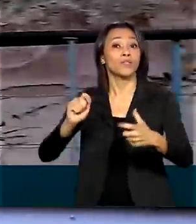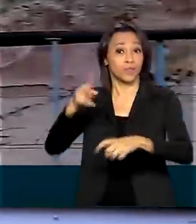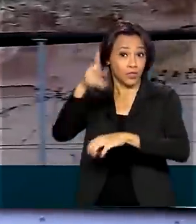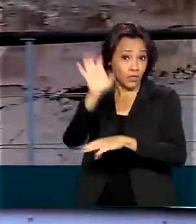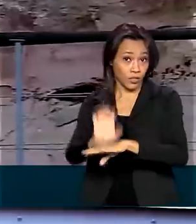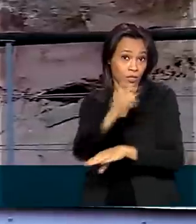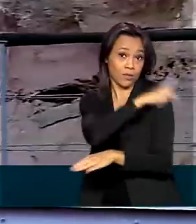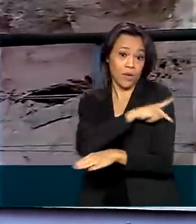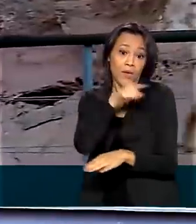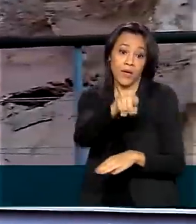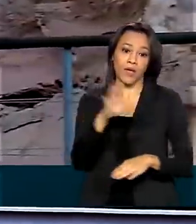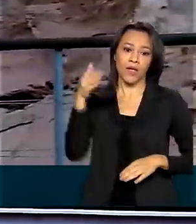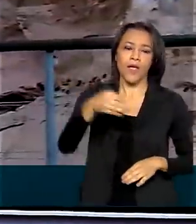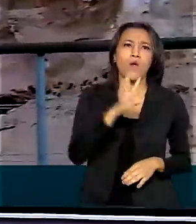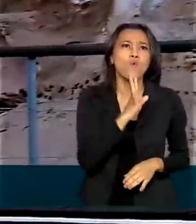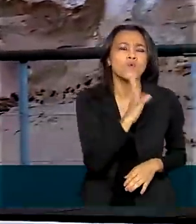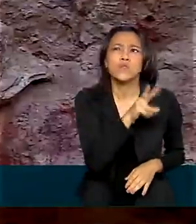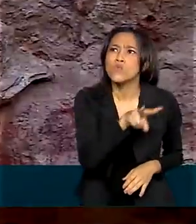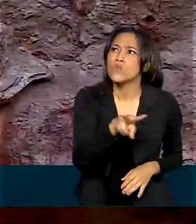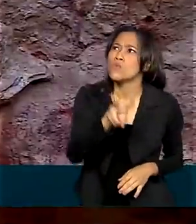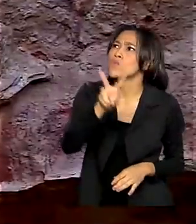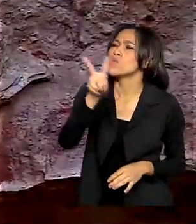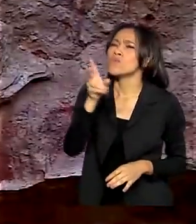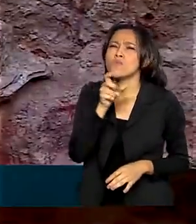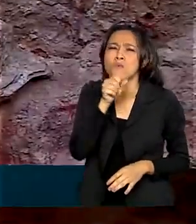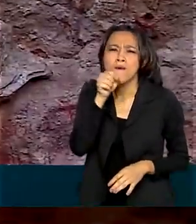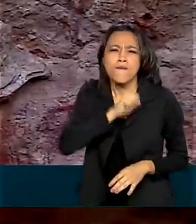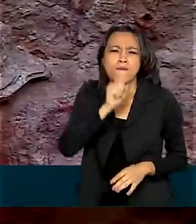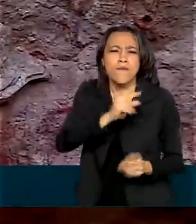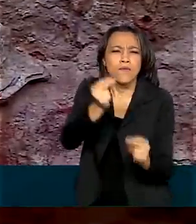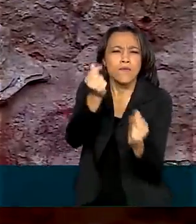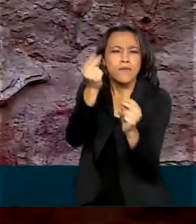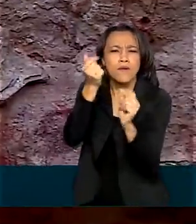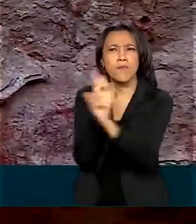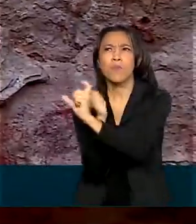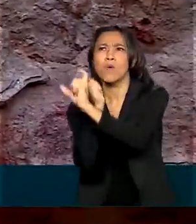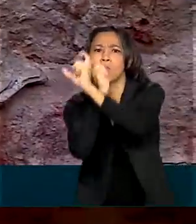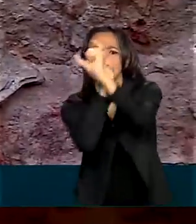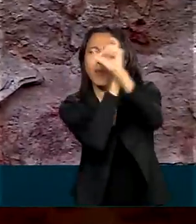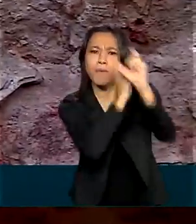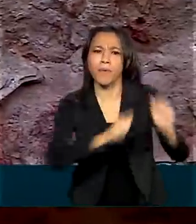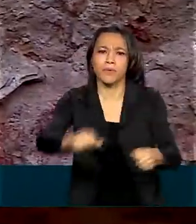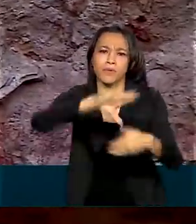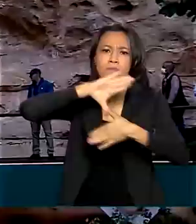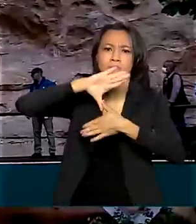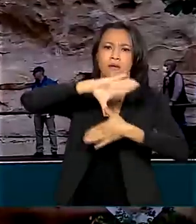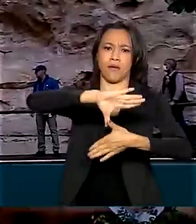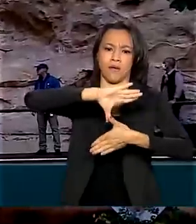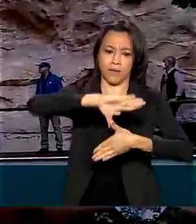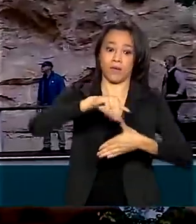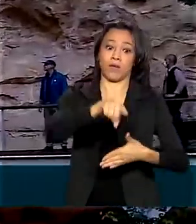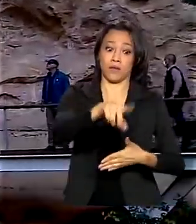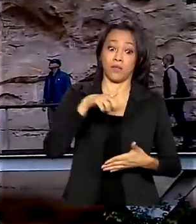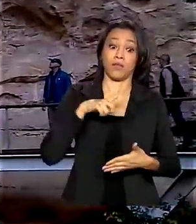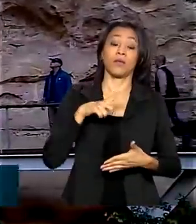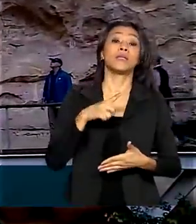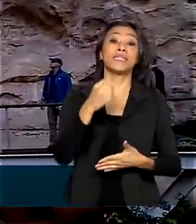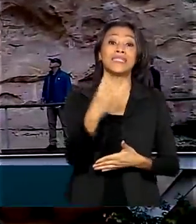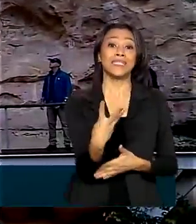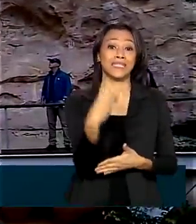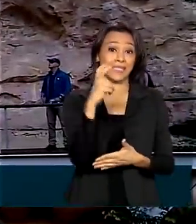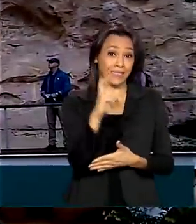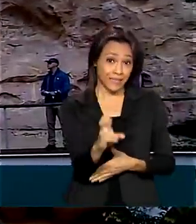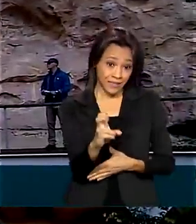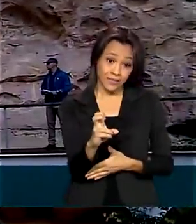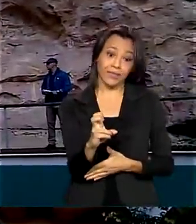Bolsonaro, conheceu os maiores e mais antigos sítios arqueológicos das Américas. No local, existem cerca de 35